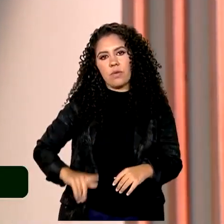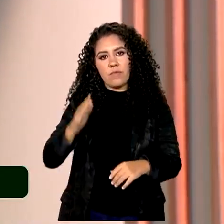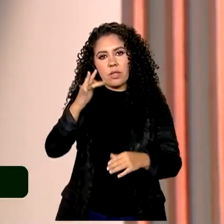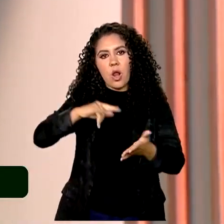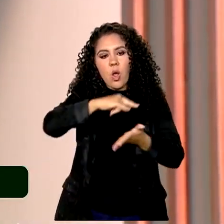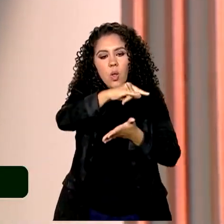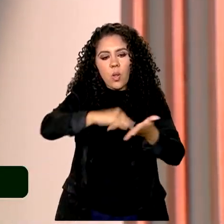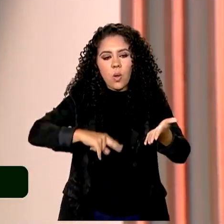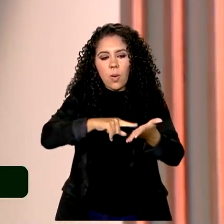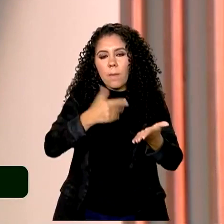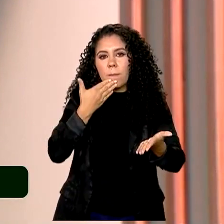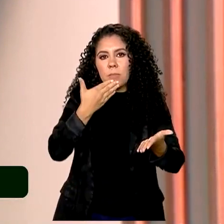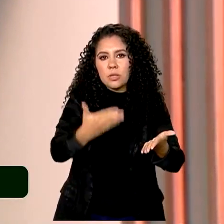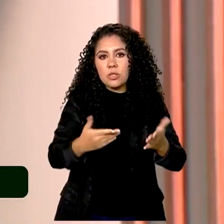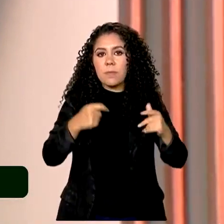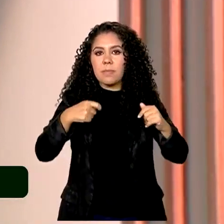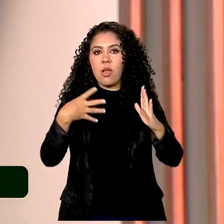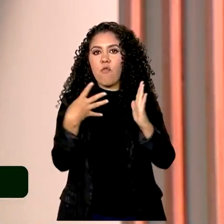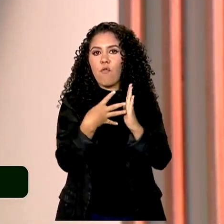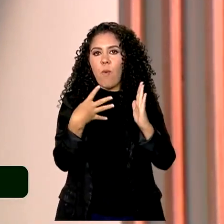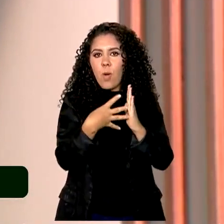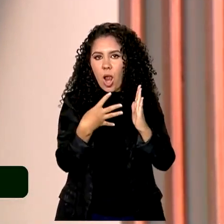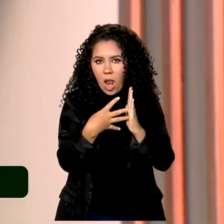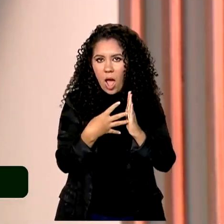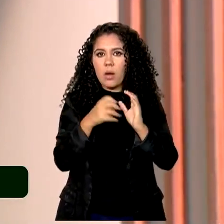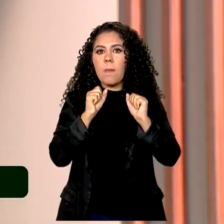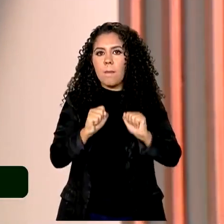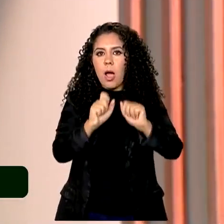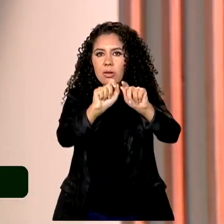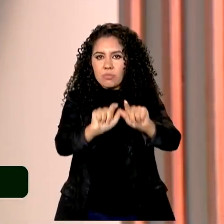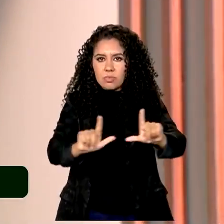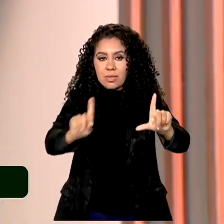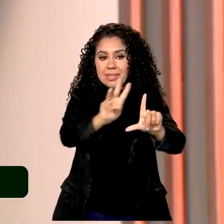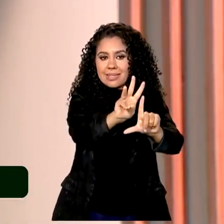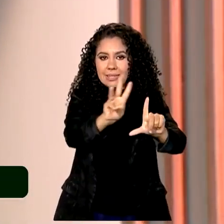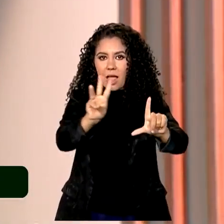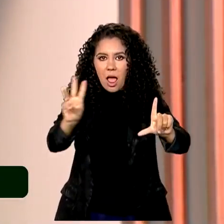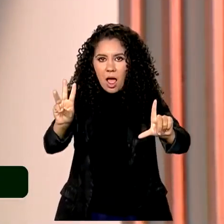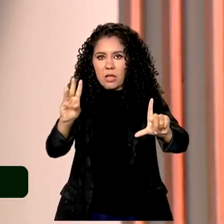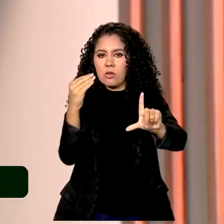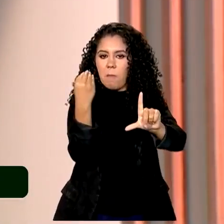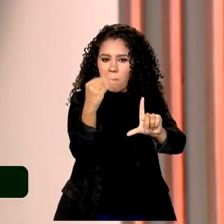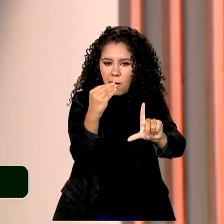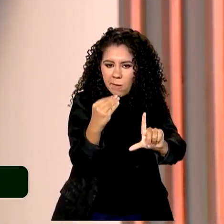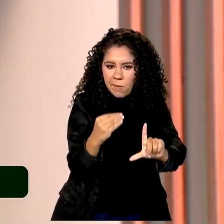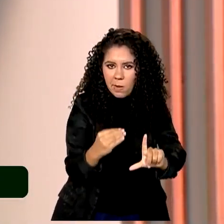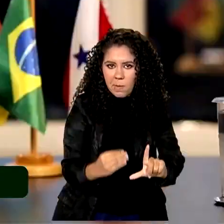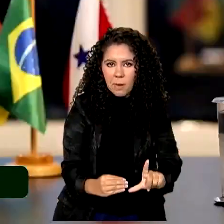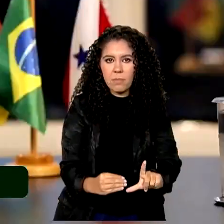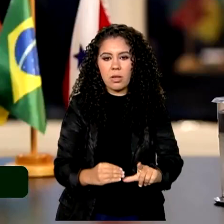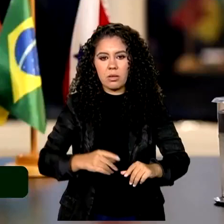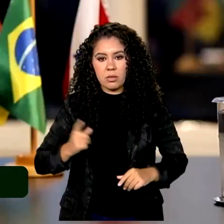Isso por meio de um formulário que pode ser acessado de forma online pelos gestores locais.